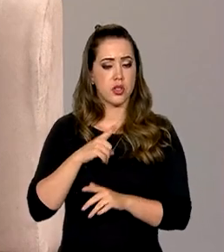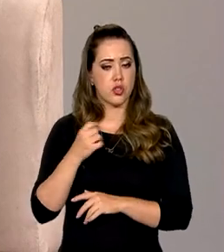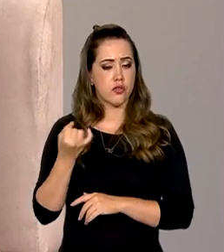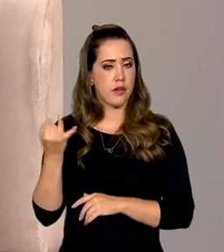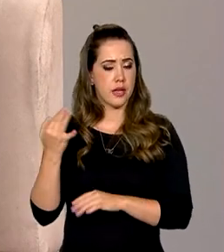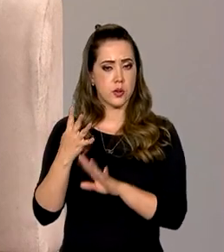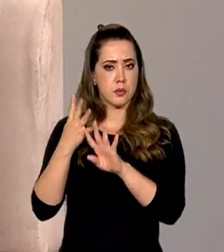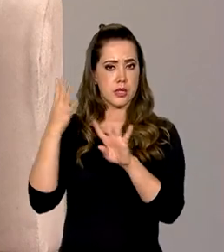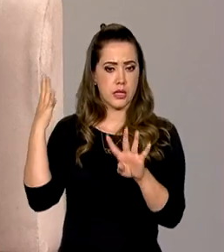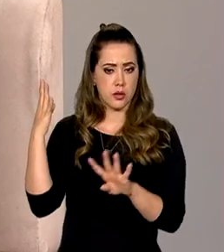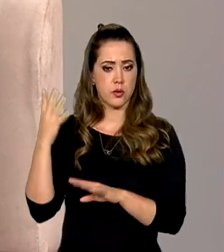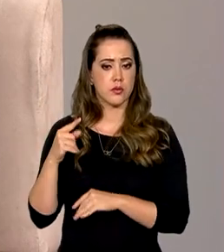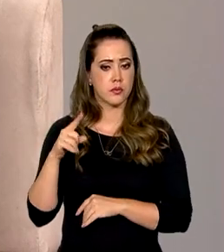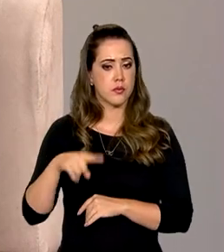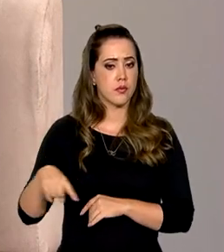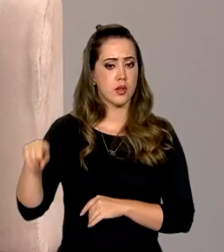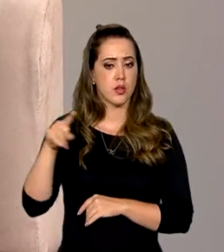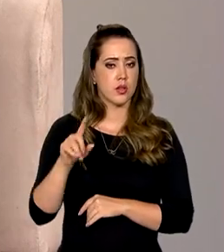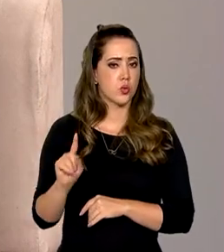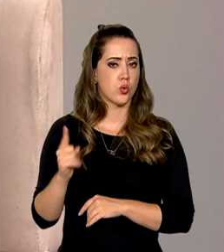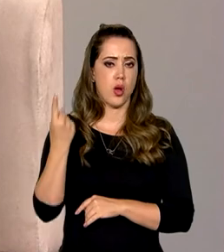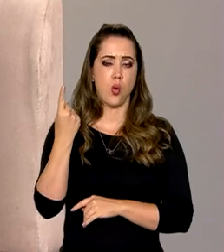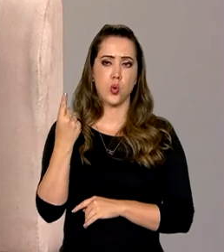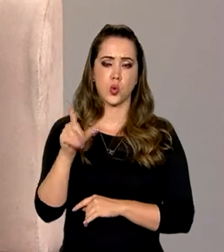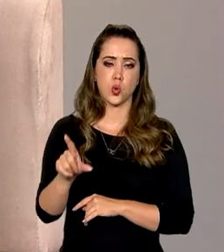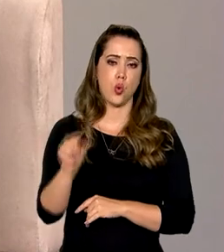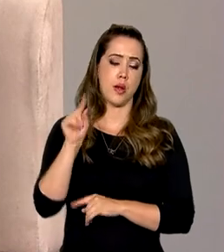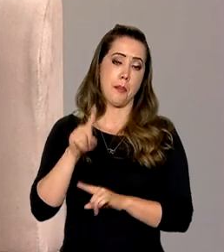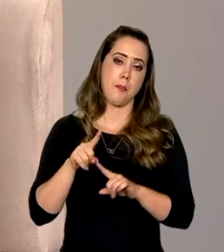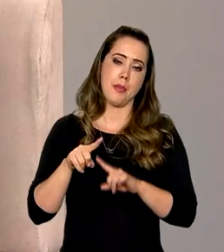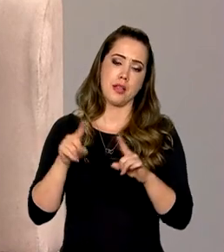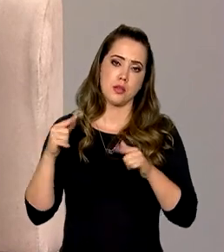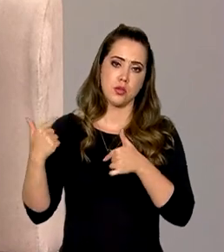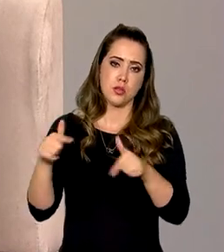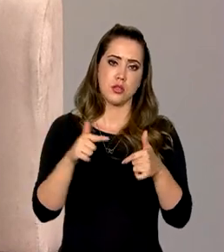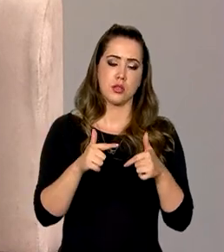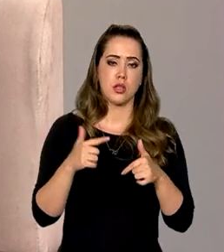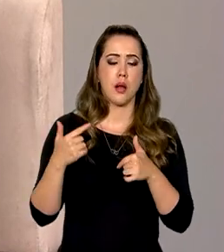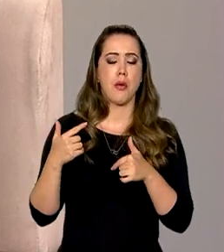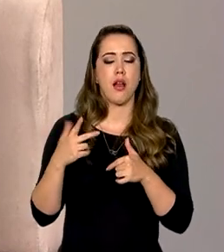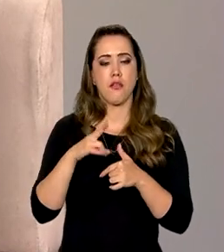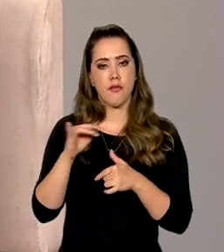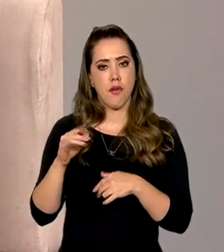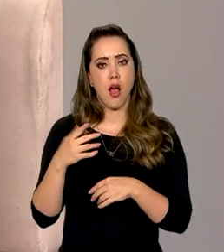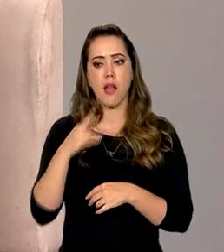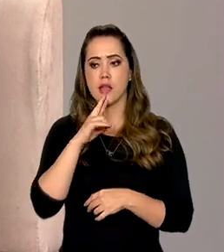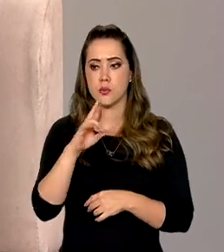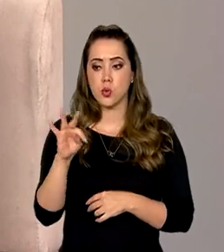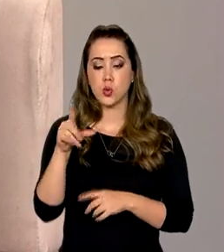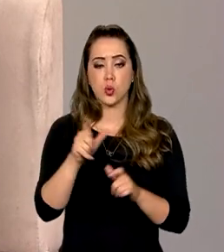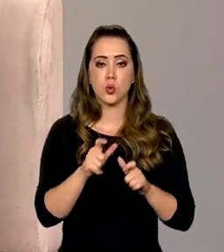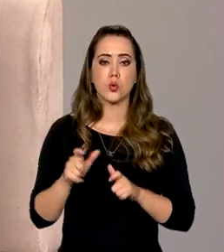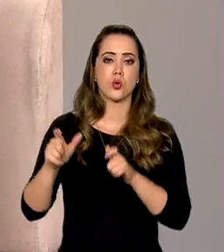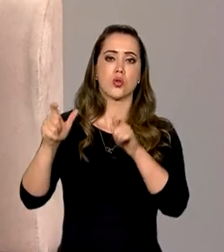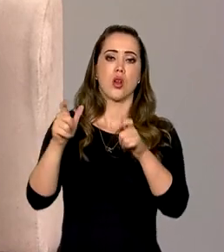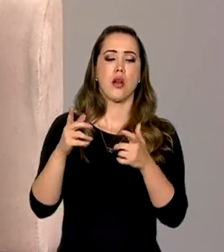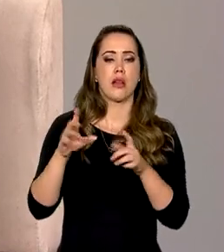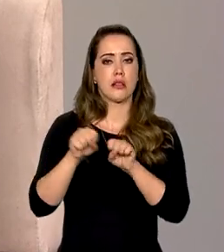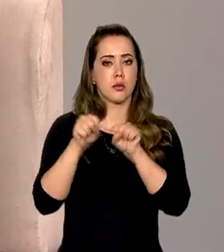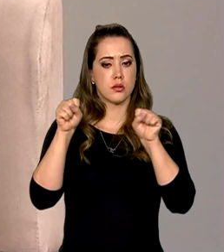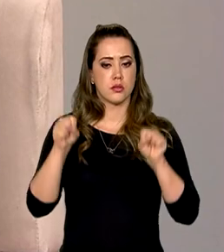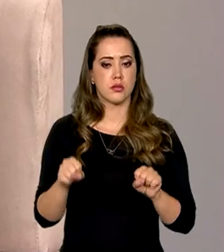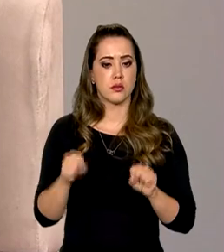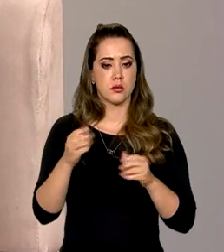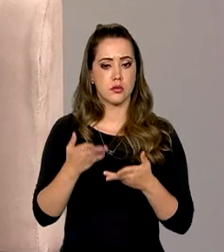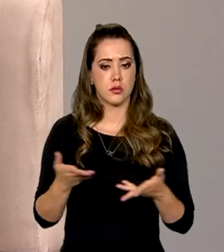pescadores. Sim. Esse não é o único critério, né, porque o trabalho de imersão, ele vai atender todas as regiões. Há um sistema